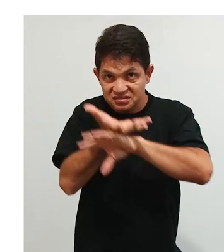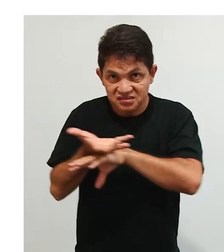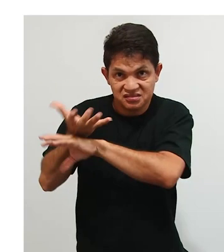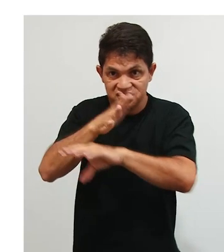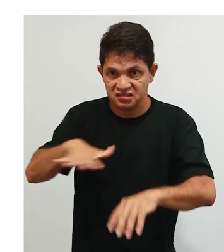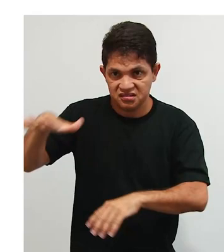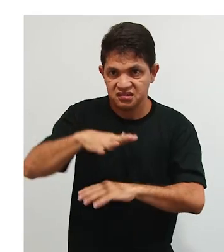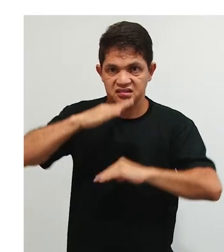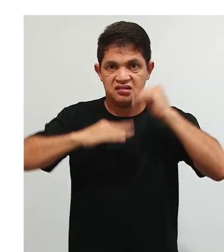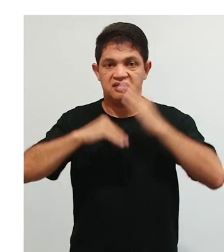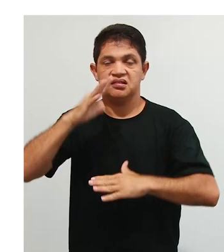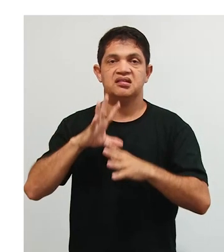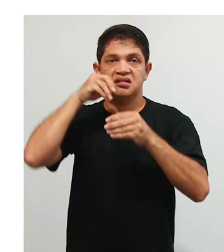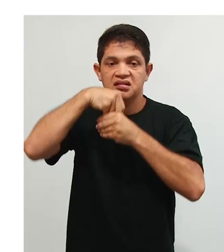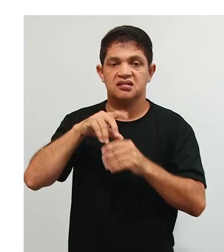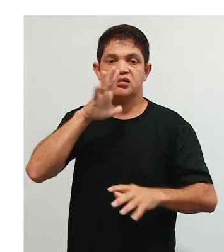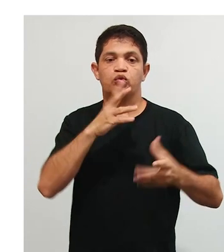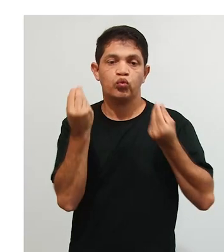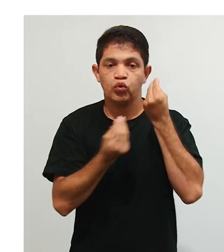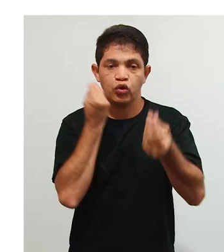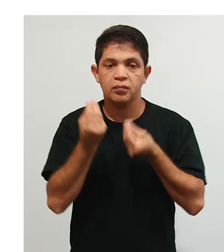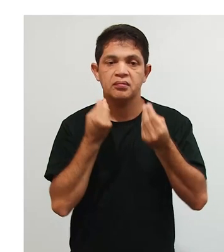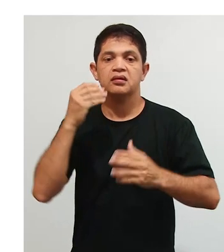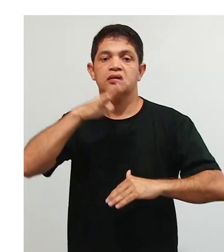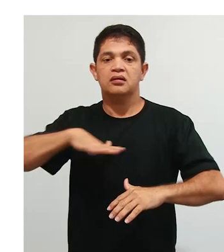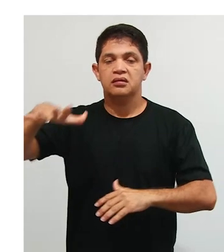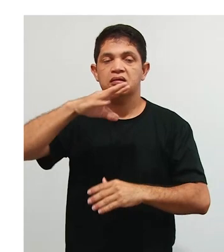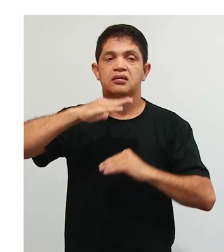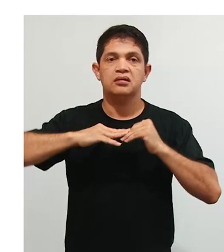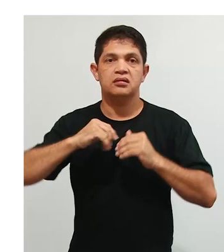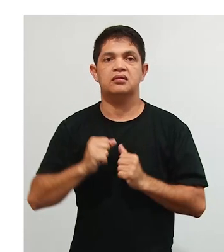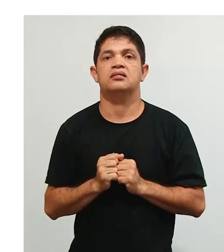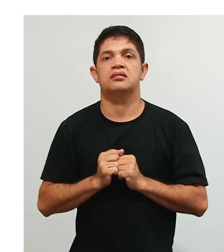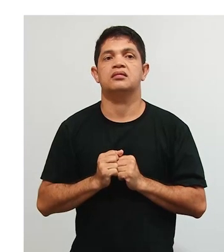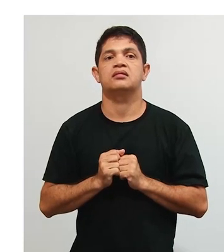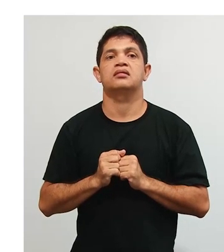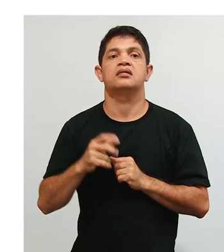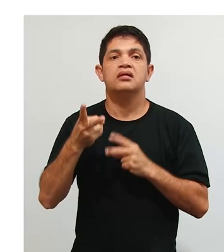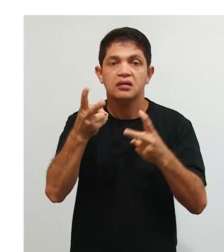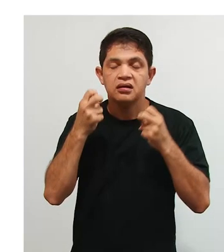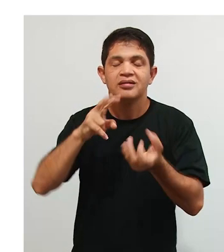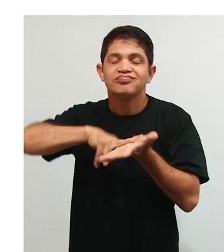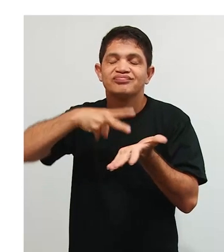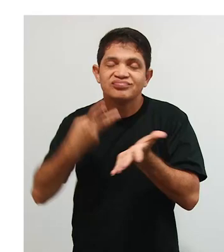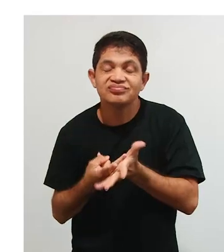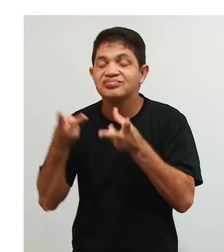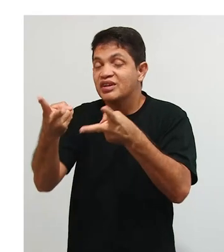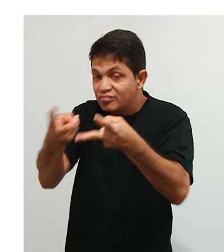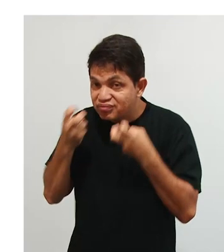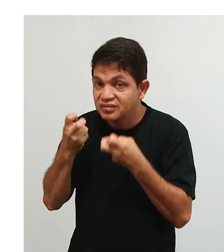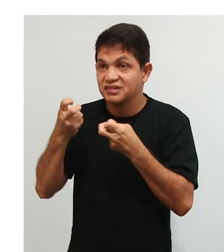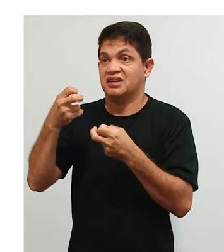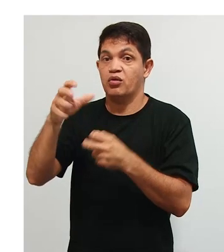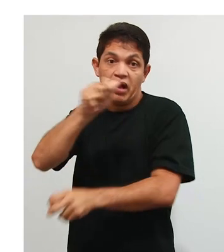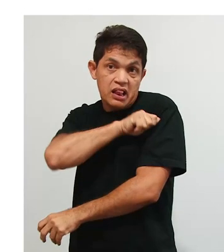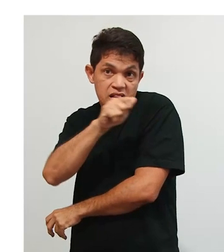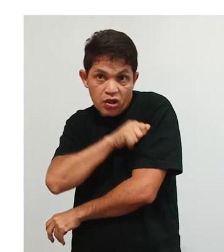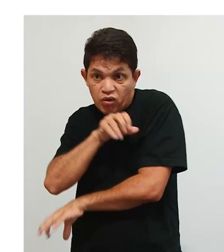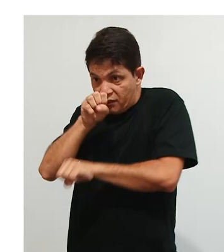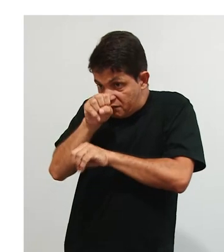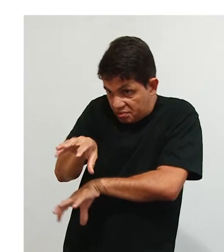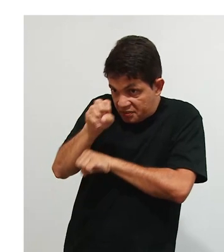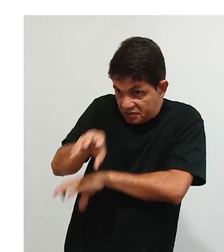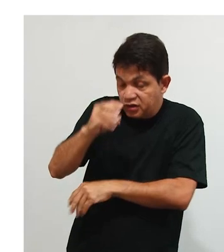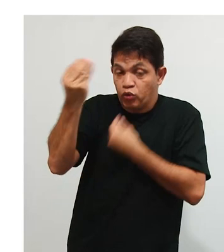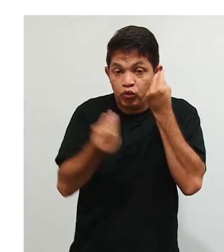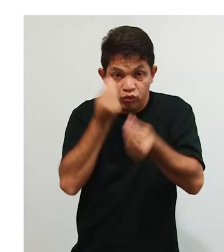externo que vai me produzir a aprendizagem. É eu, professor, que vou introduzir a aprendizagem no aluno. Pode,